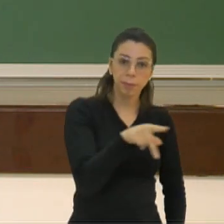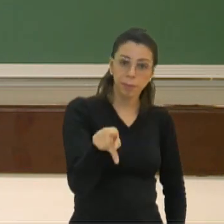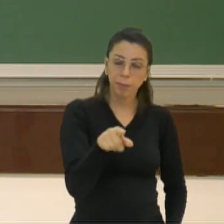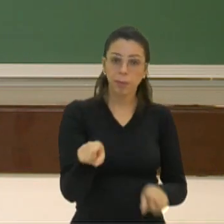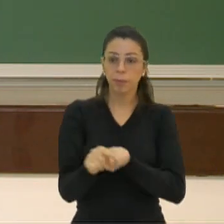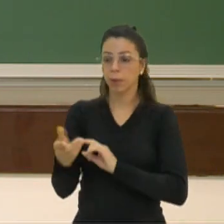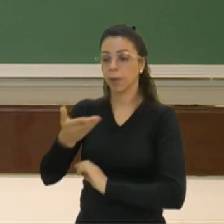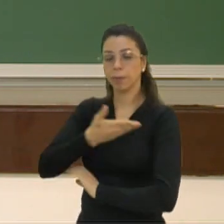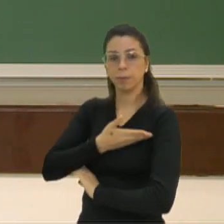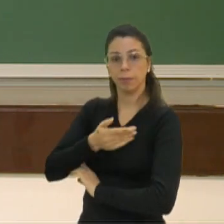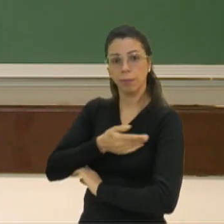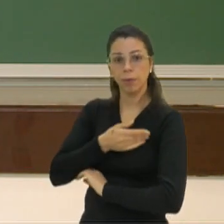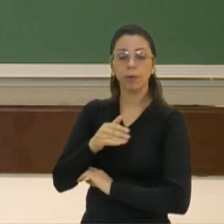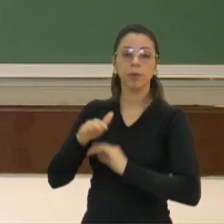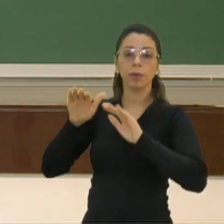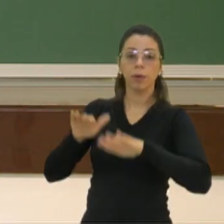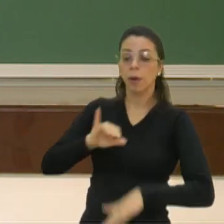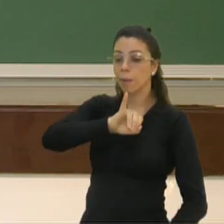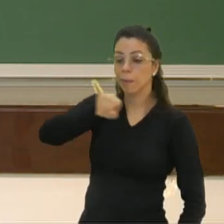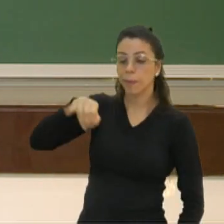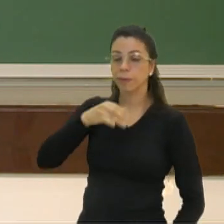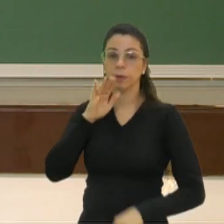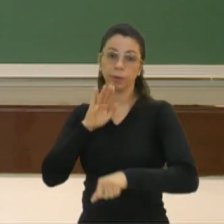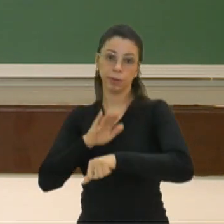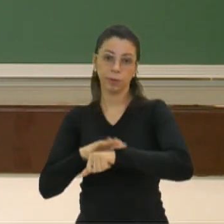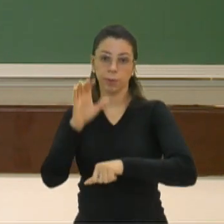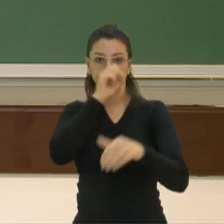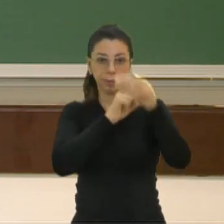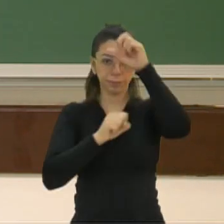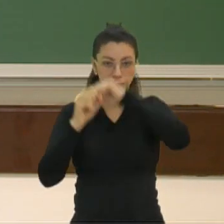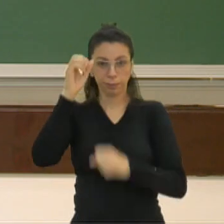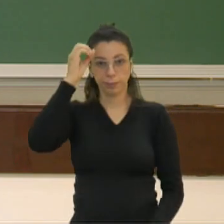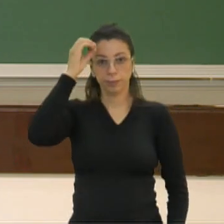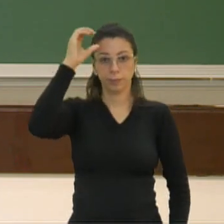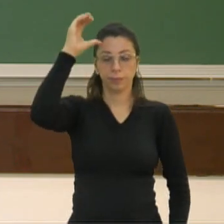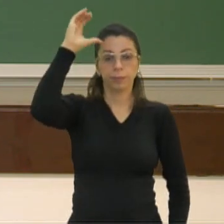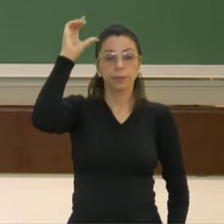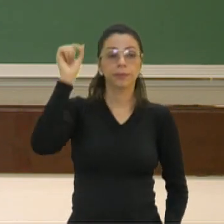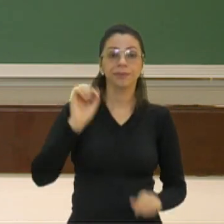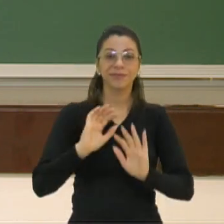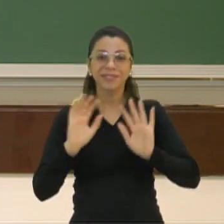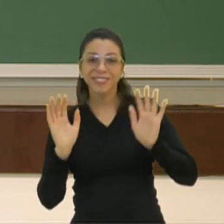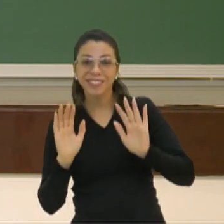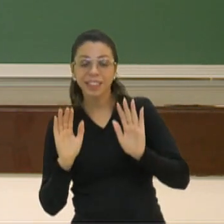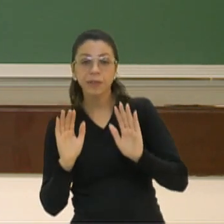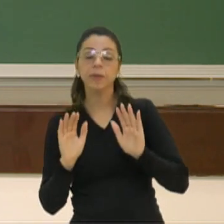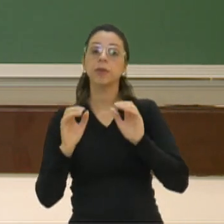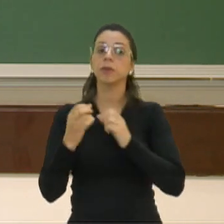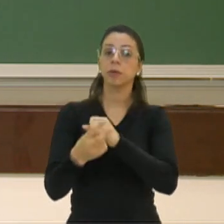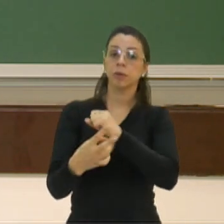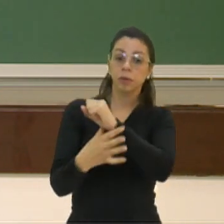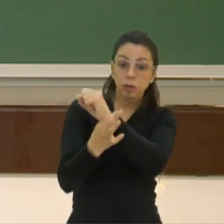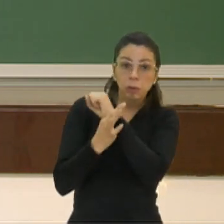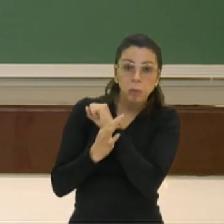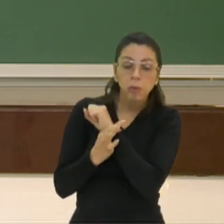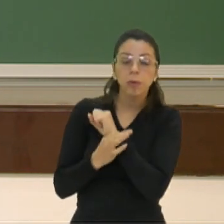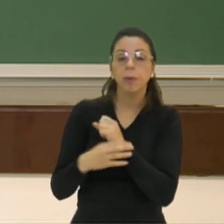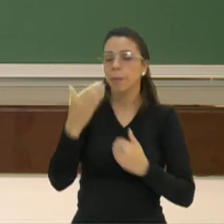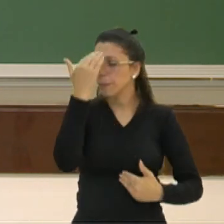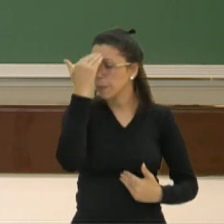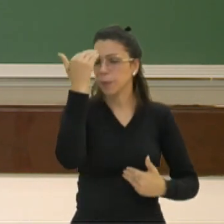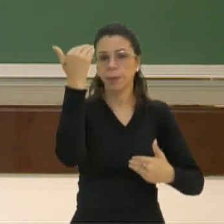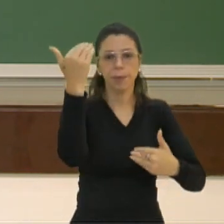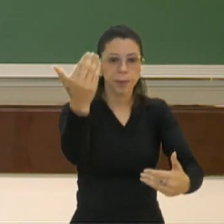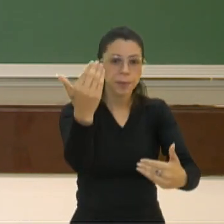seus colegas. Não deixe de aproveitar esse momento para aprender. Keep safe, que é se mantenham seguros. Thank you, muito